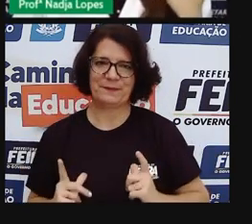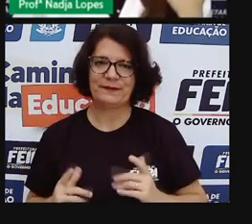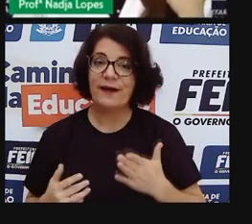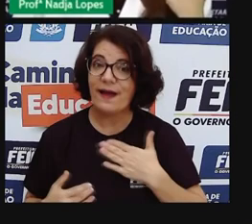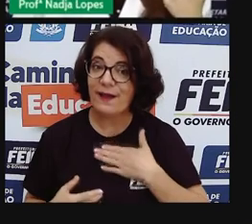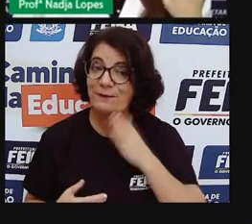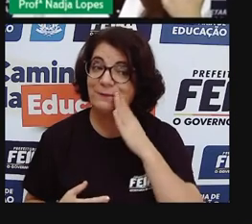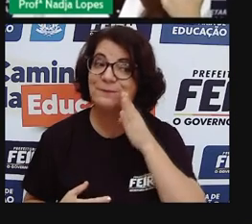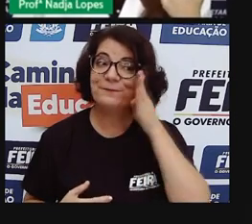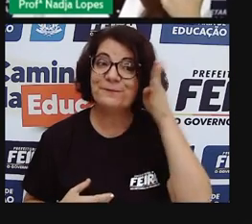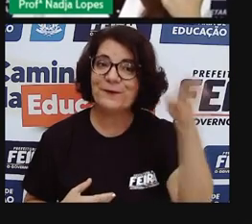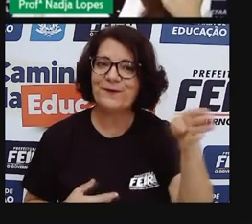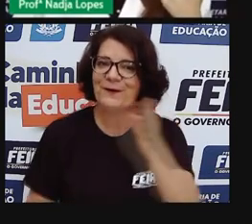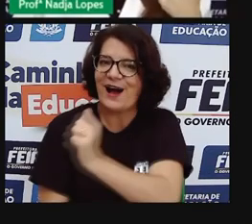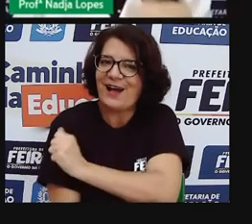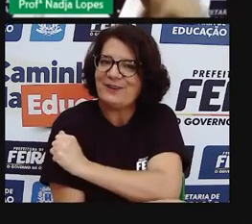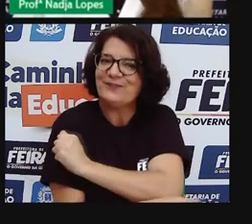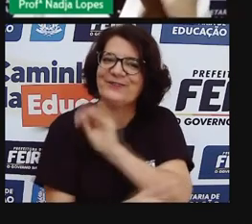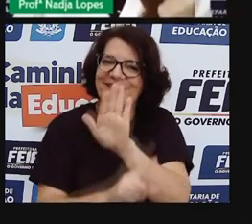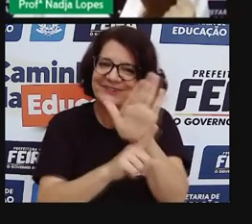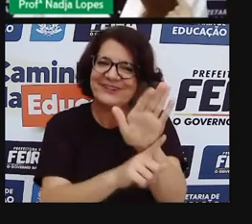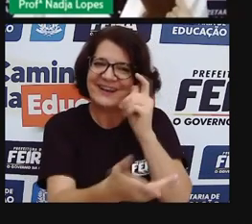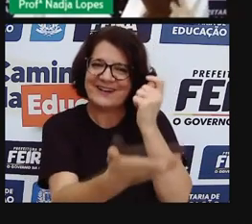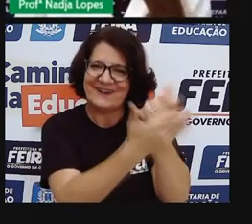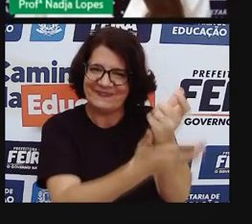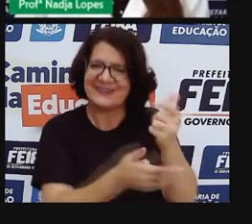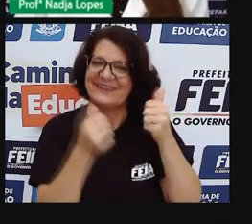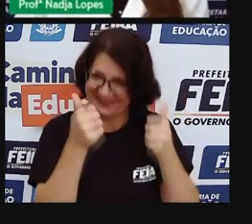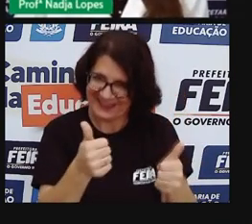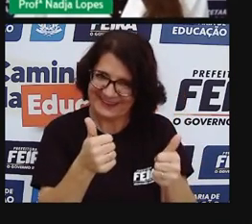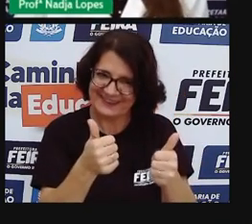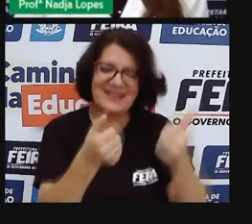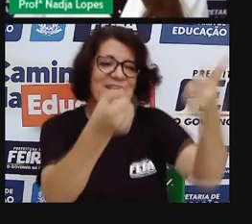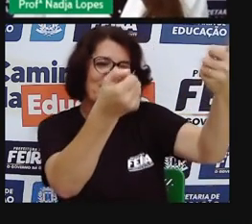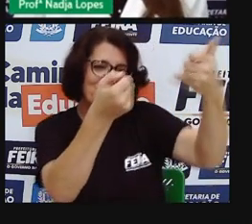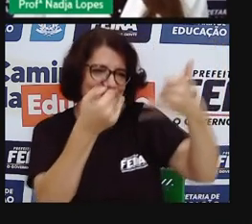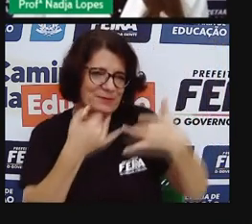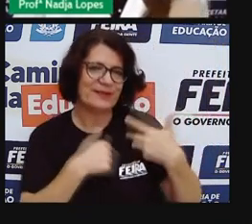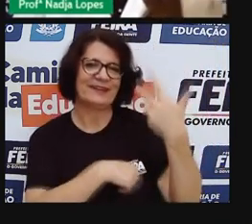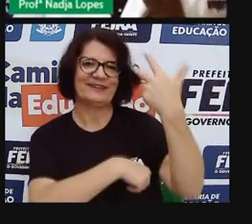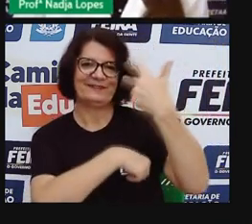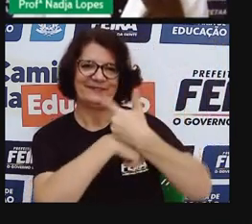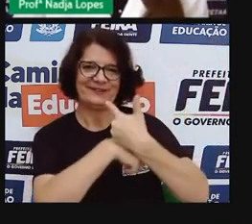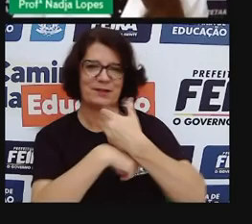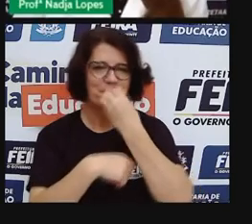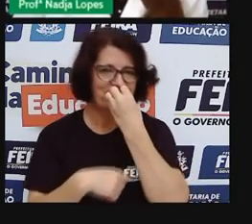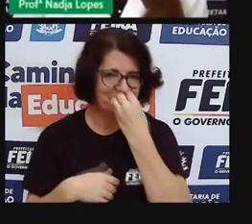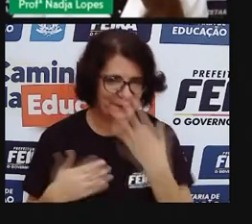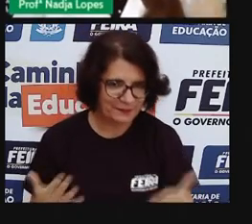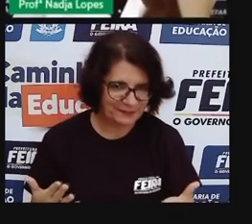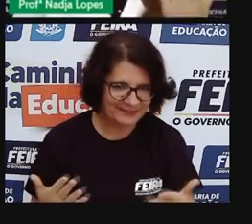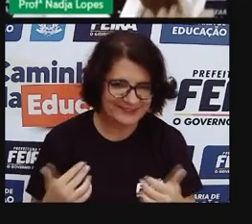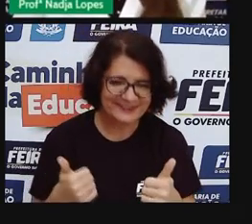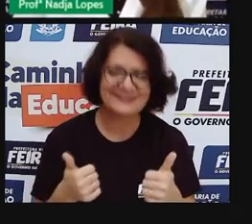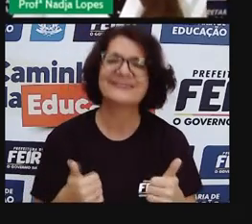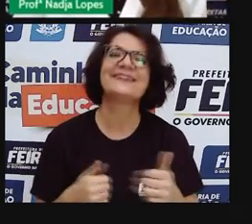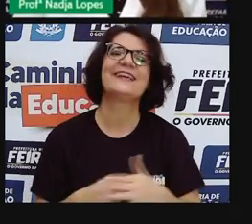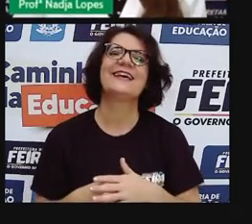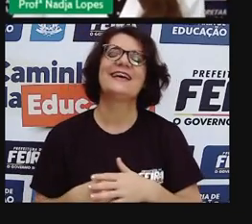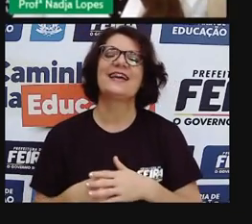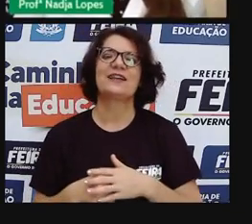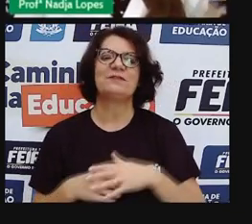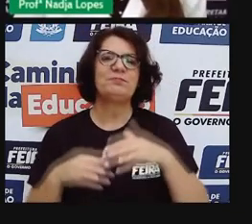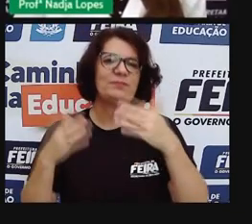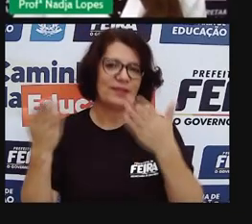vai comprar lá nessa barraca com certeza. Viu? Conta para a gente como é. No mais, fiquem com essa